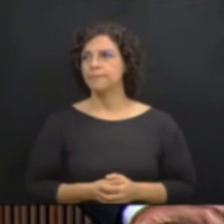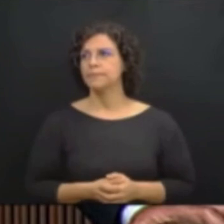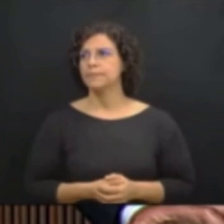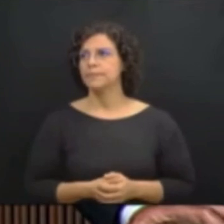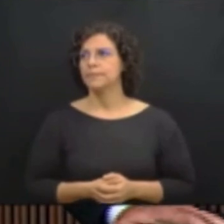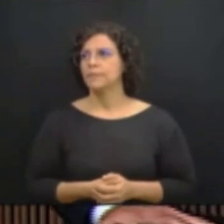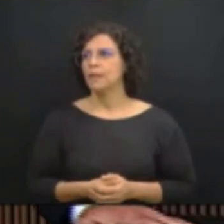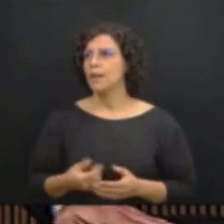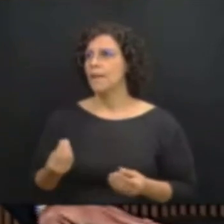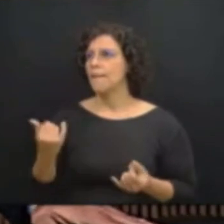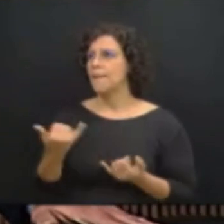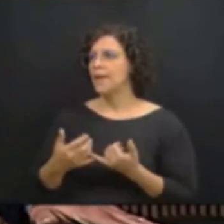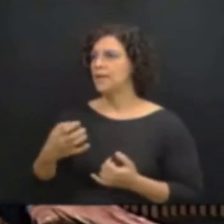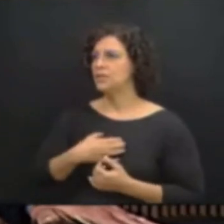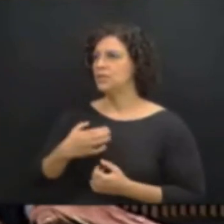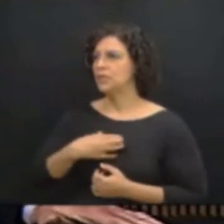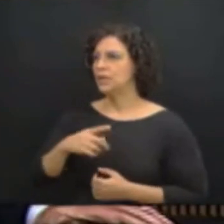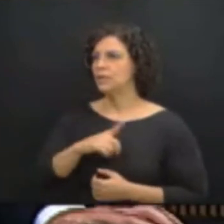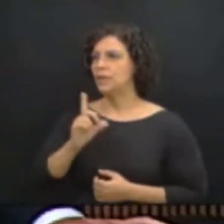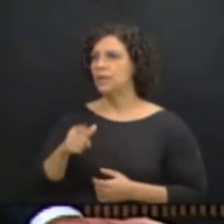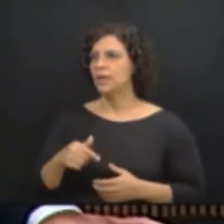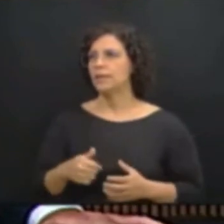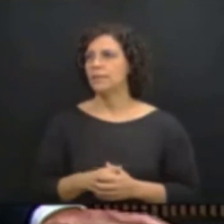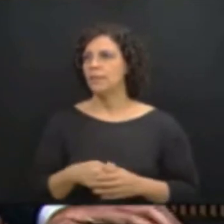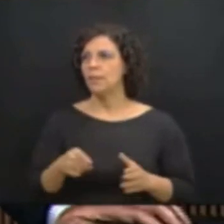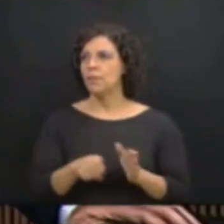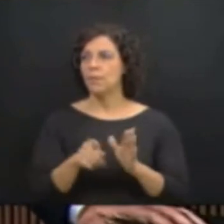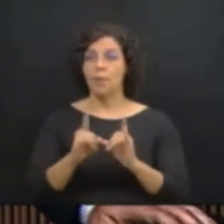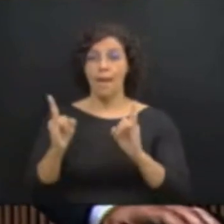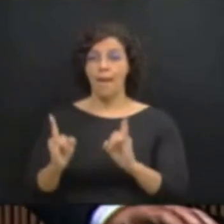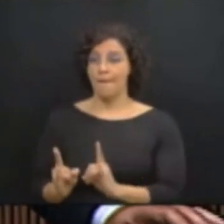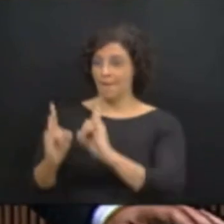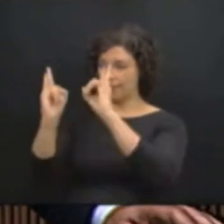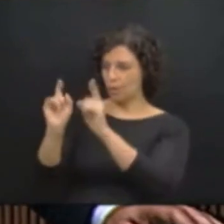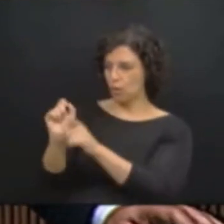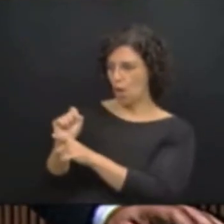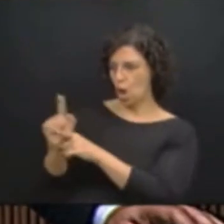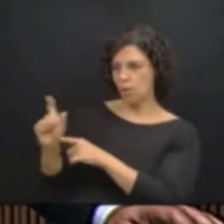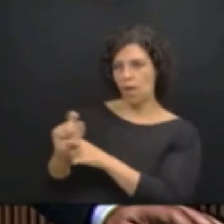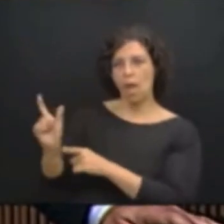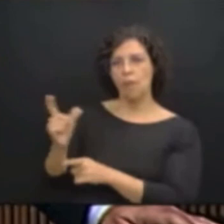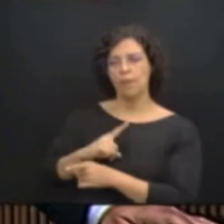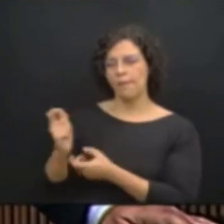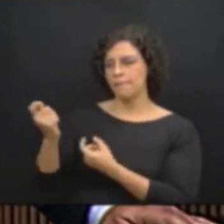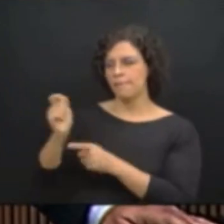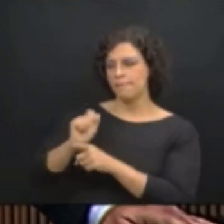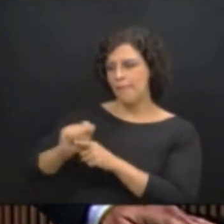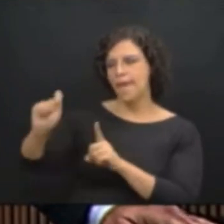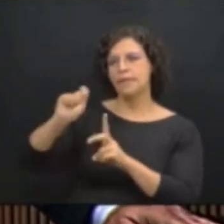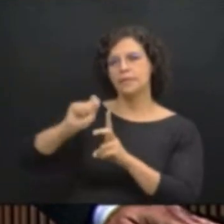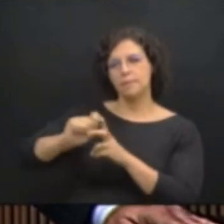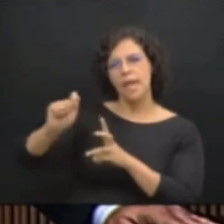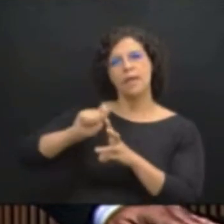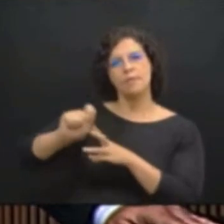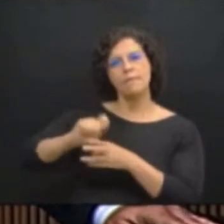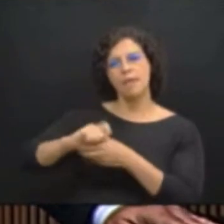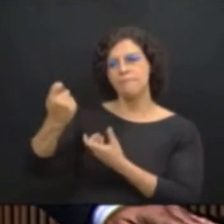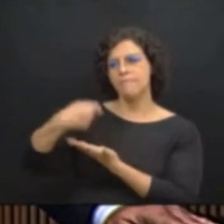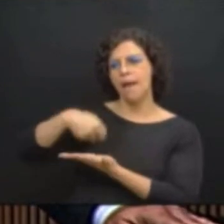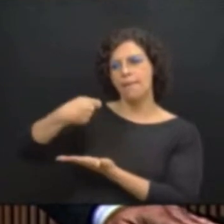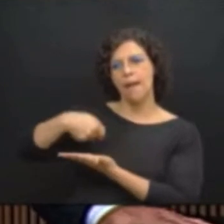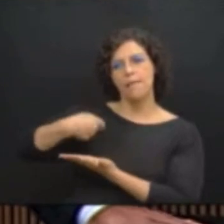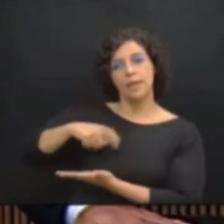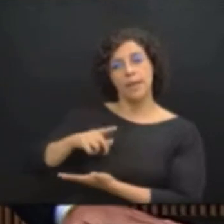É como se você tivesse um apartamento alugado que lhe garante um aluguel mensal maravilhoso